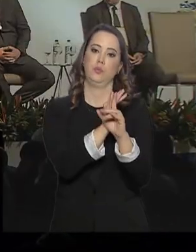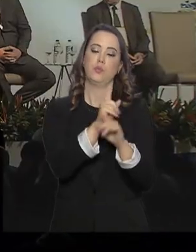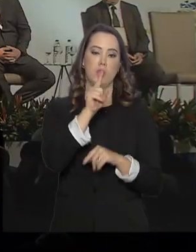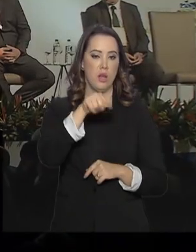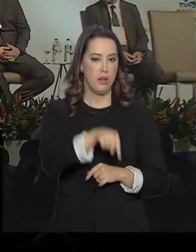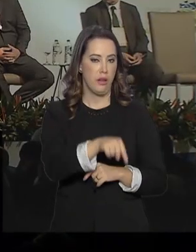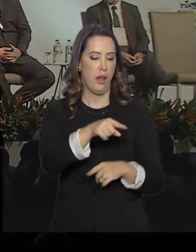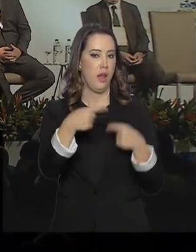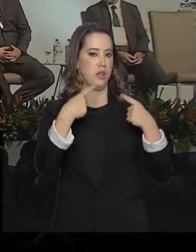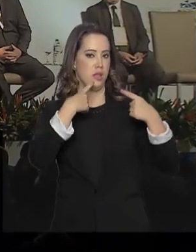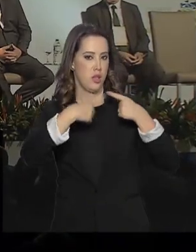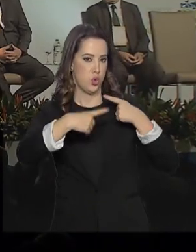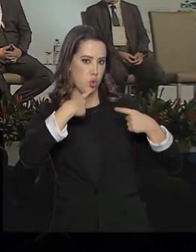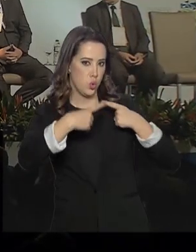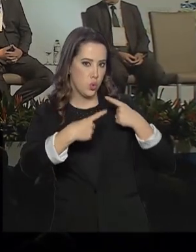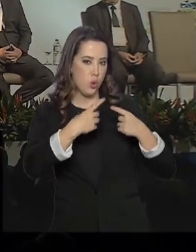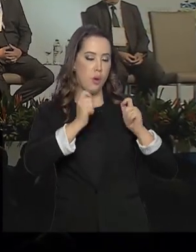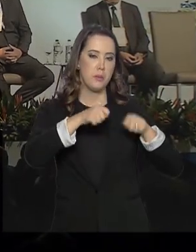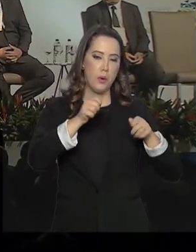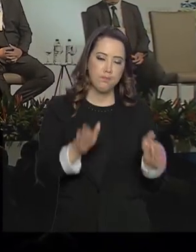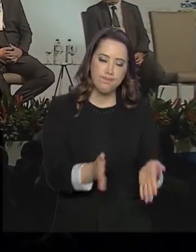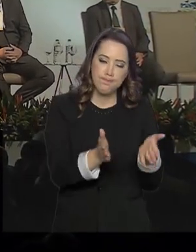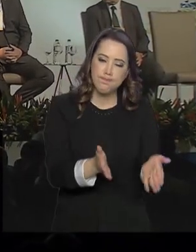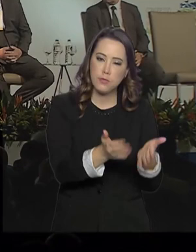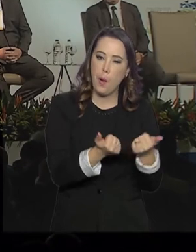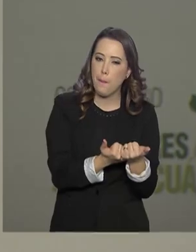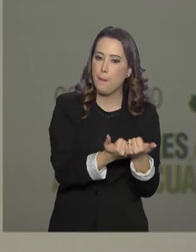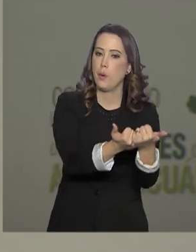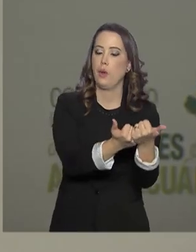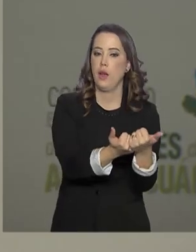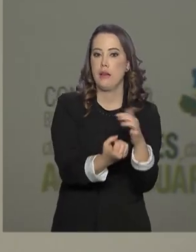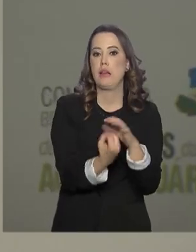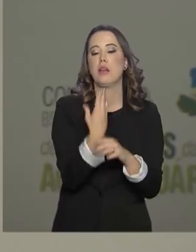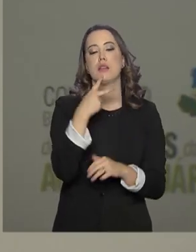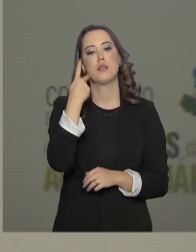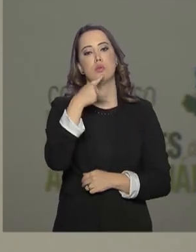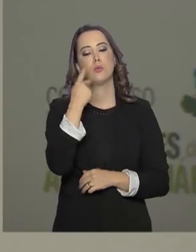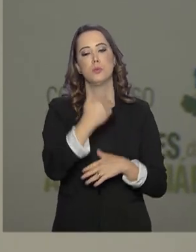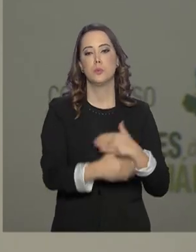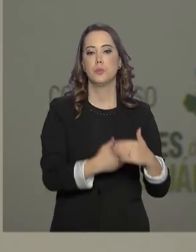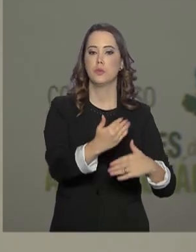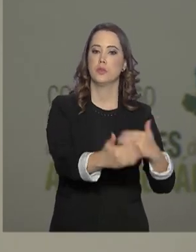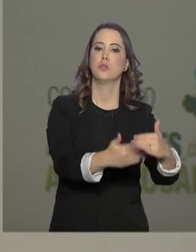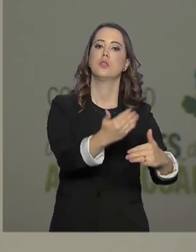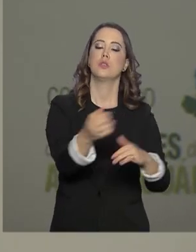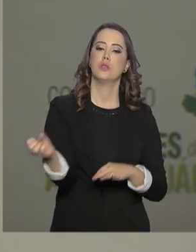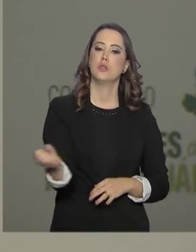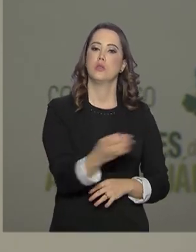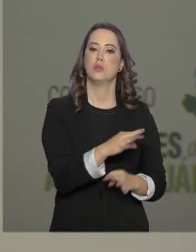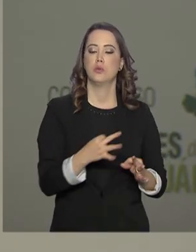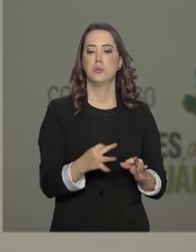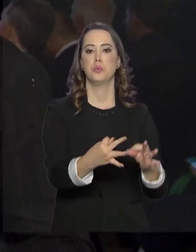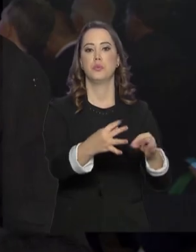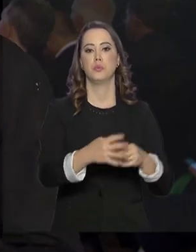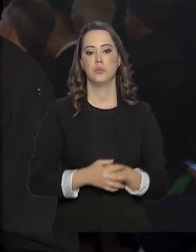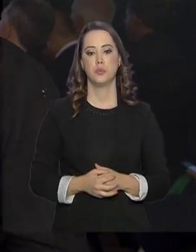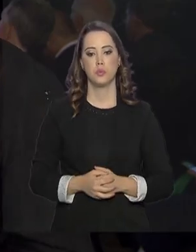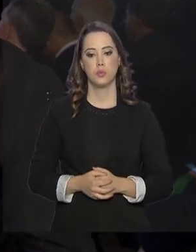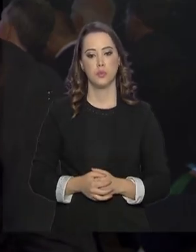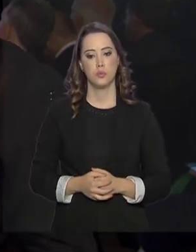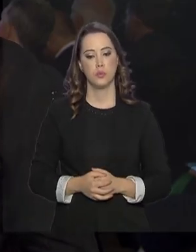que essas discussões possam ajudar na elaboração de políticas para o desenvolvimento e inovação do setor.